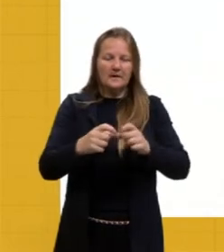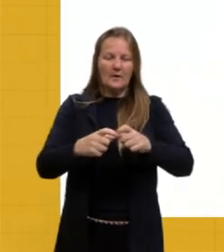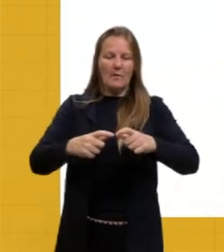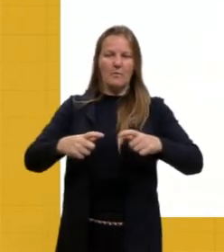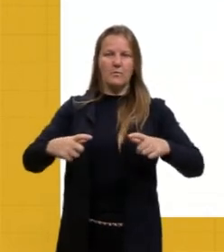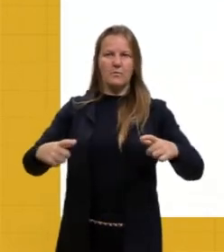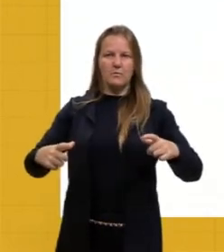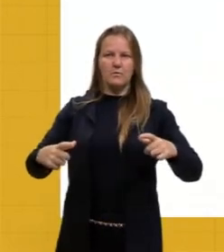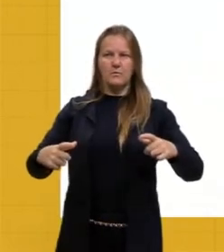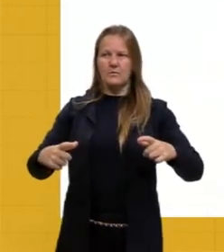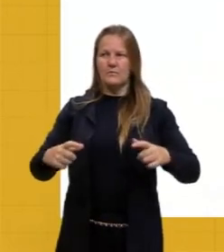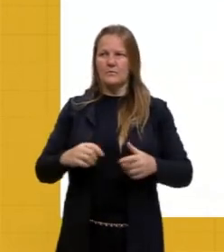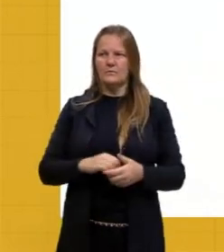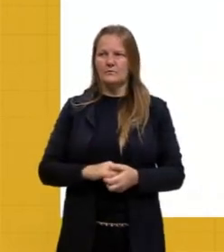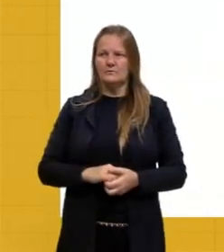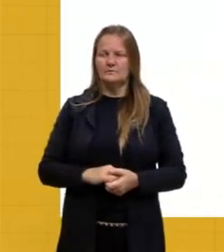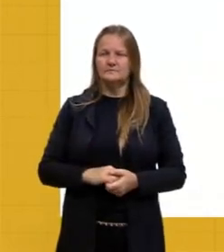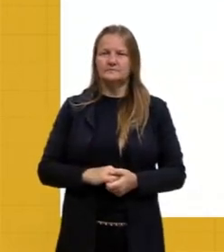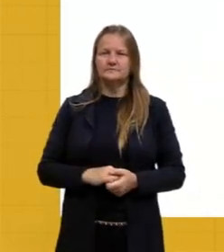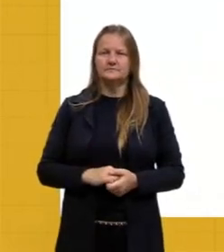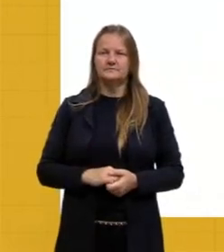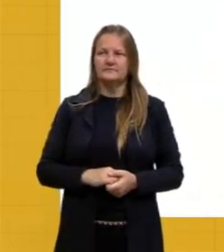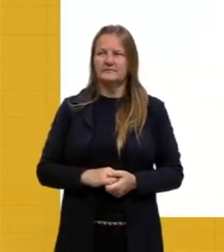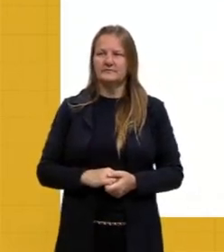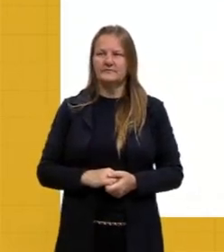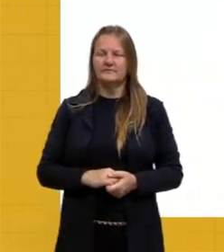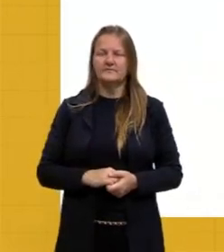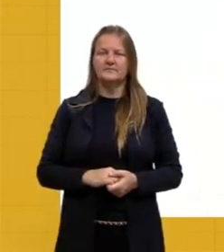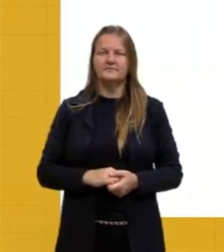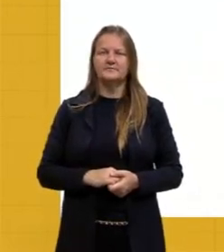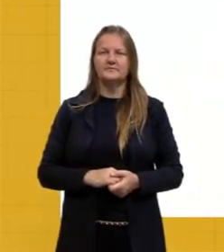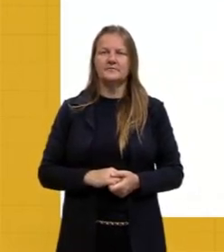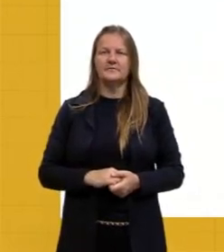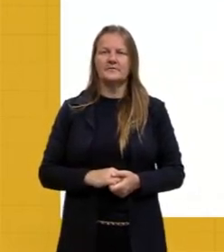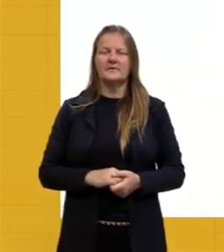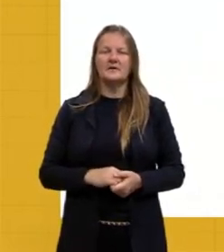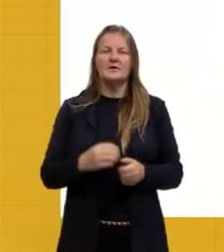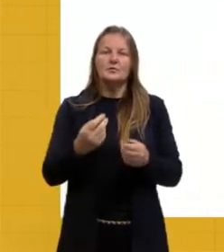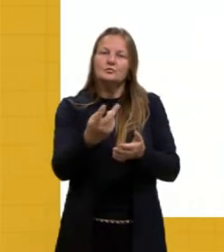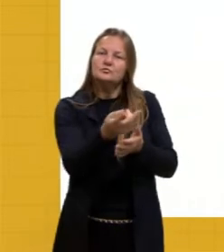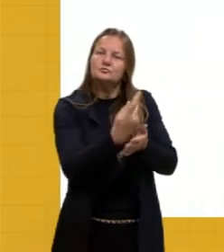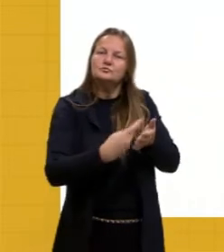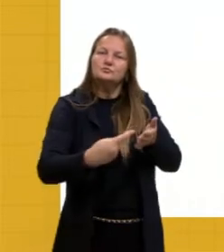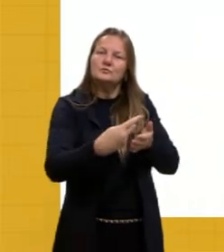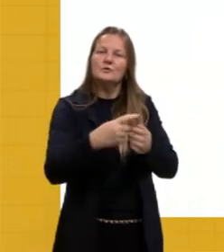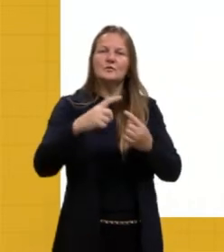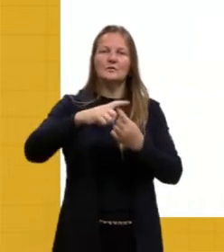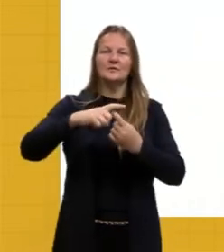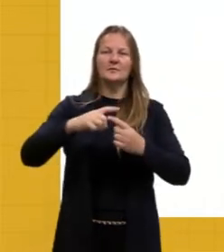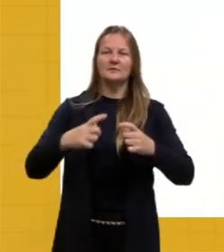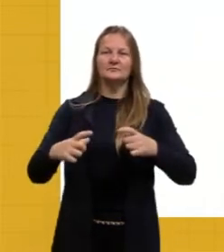certo, de forma um pouco aquela forma, mas ele mantém o tamanho, se a gente pegar, por exemplo, aqui nós temos